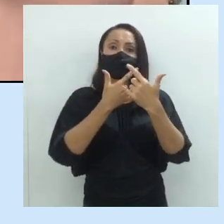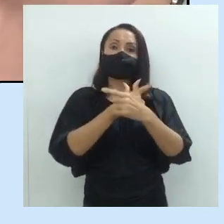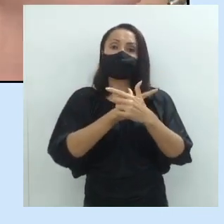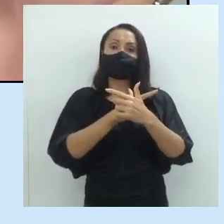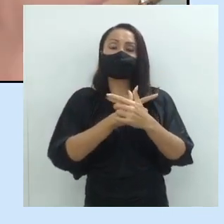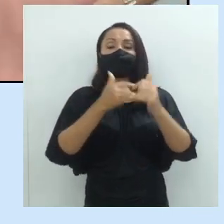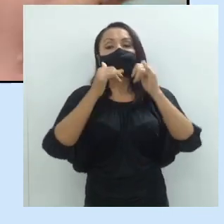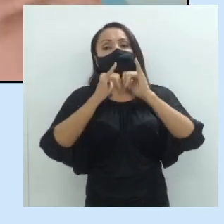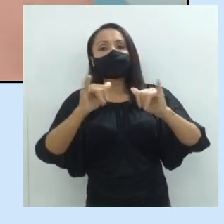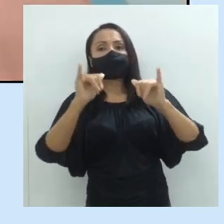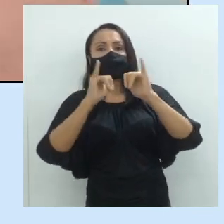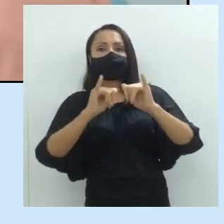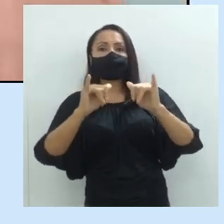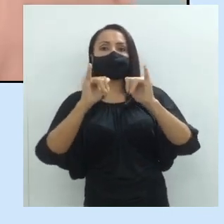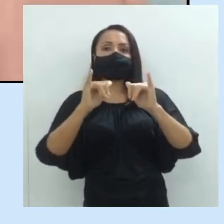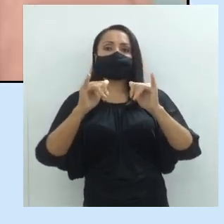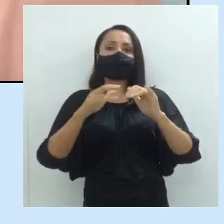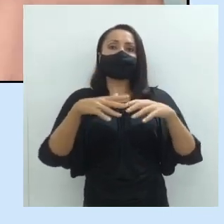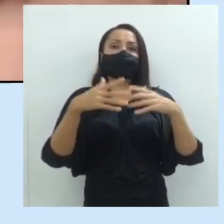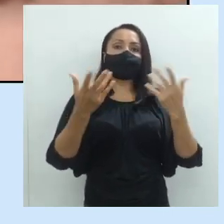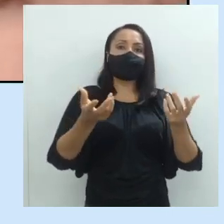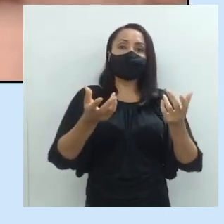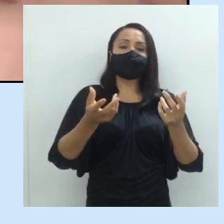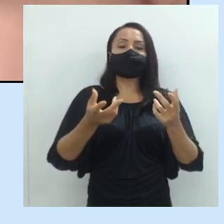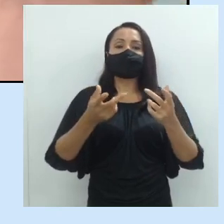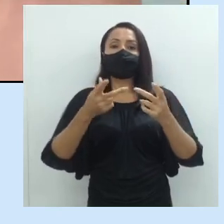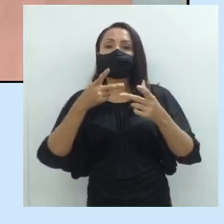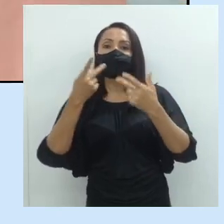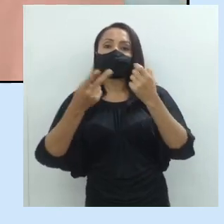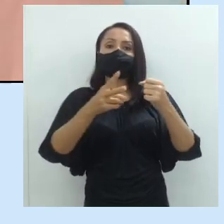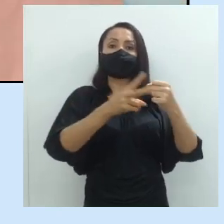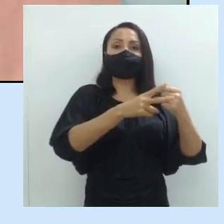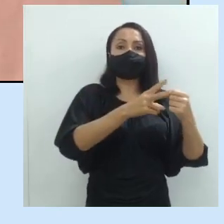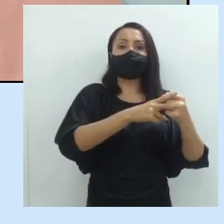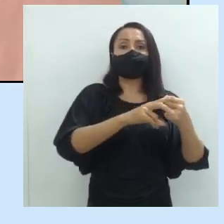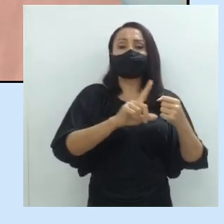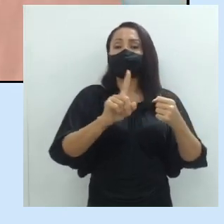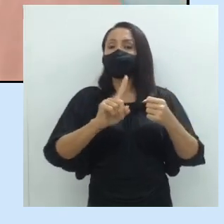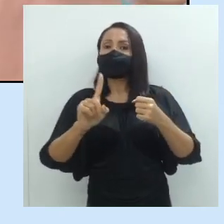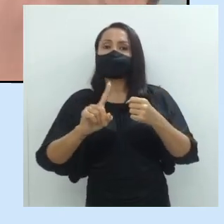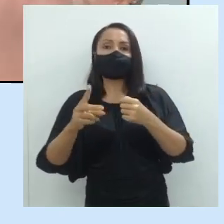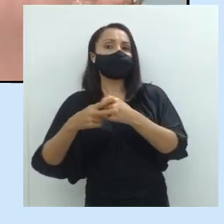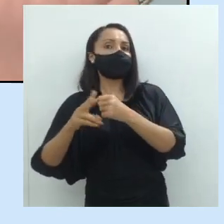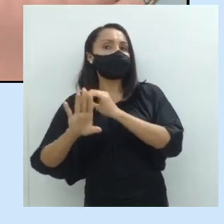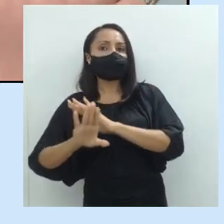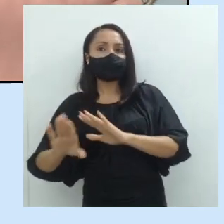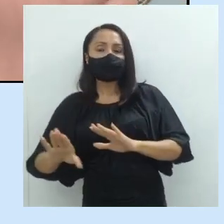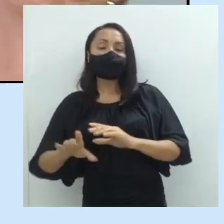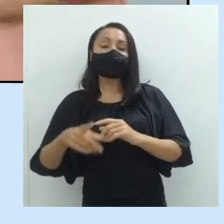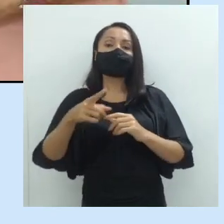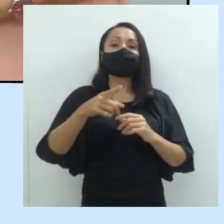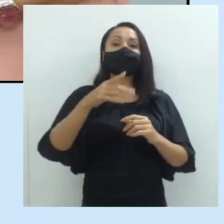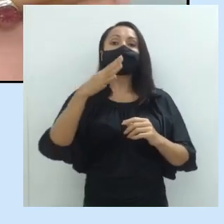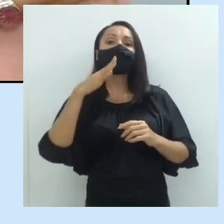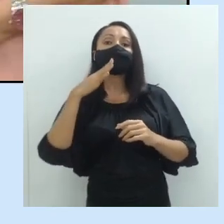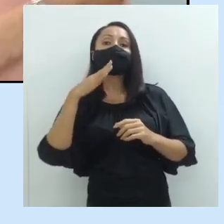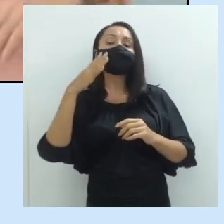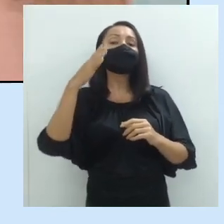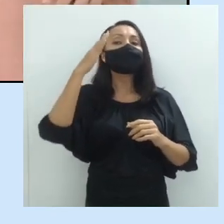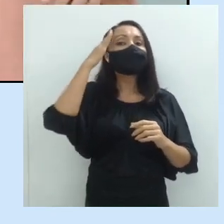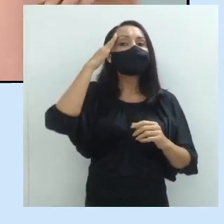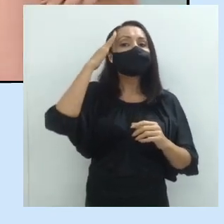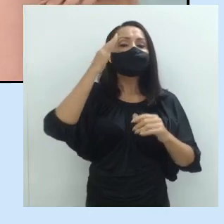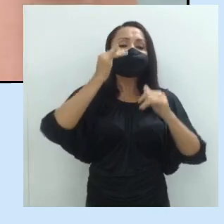é lembrar dos elementos verbais e não verbais, para que você, estudante, conheça e entenda